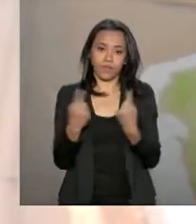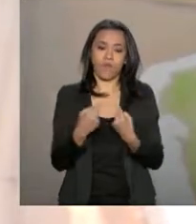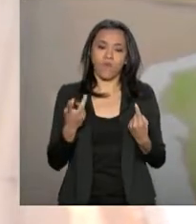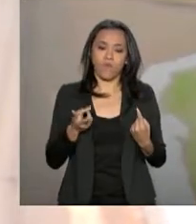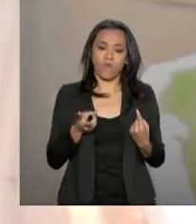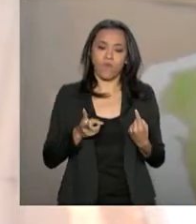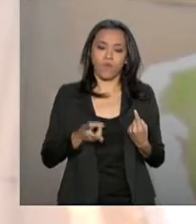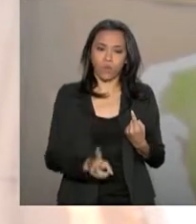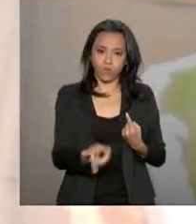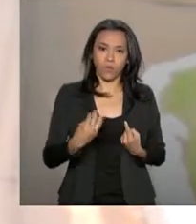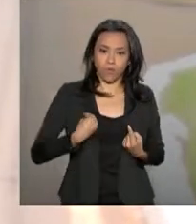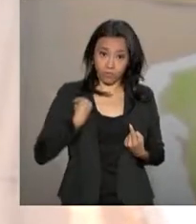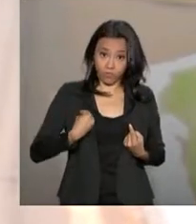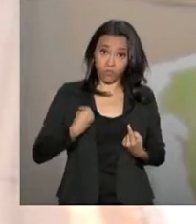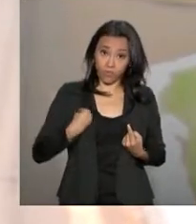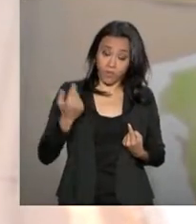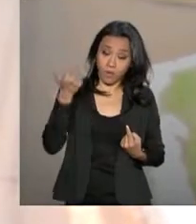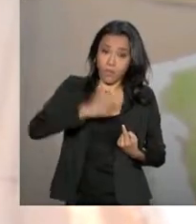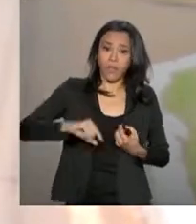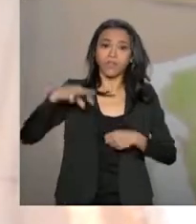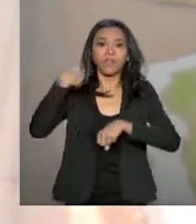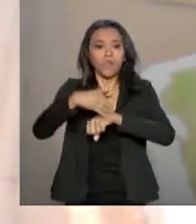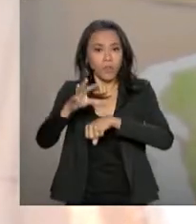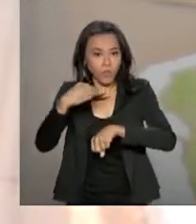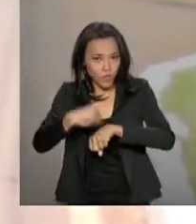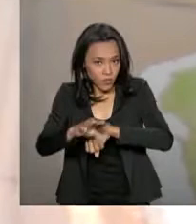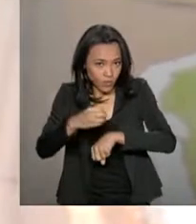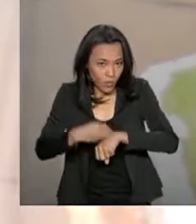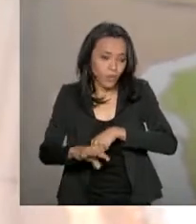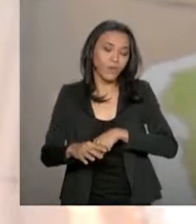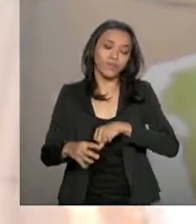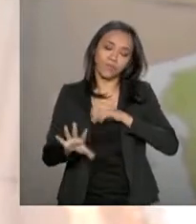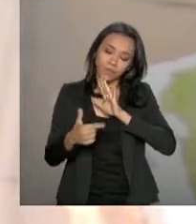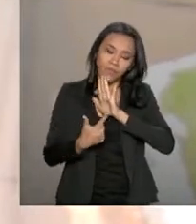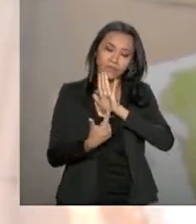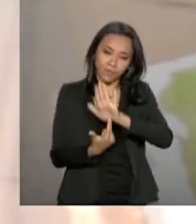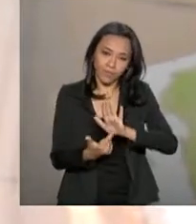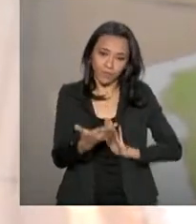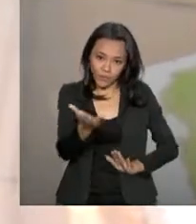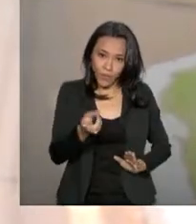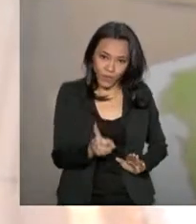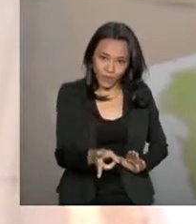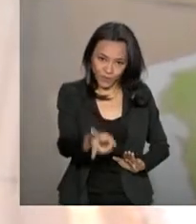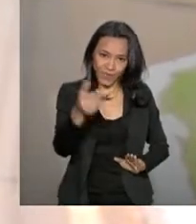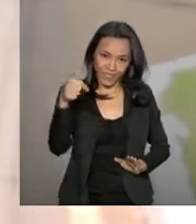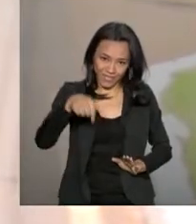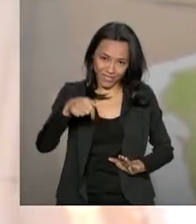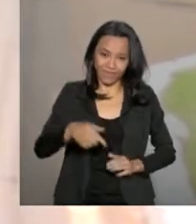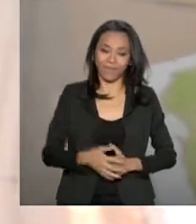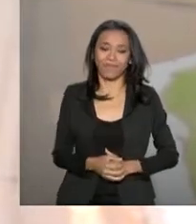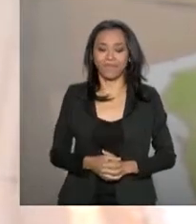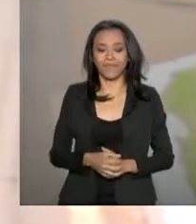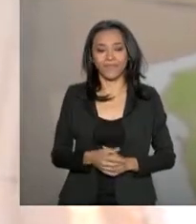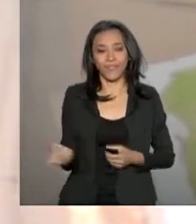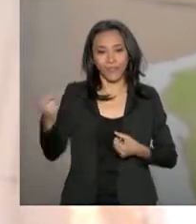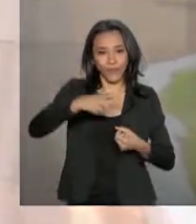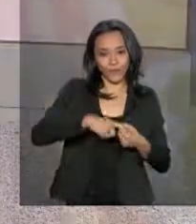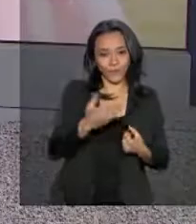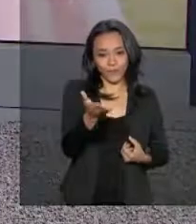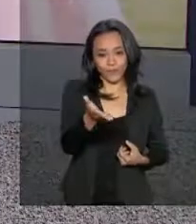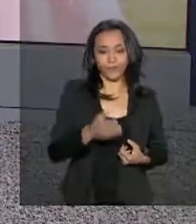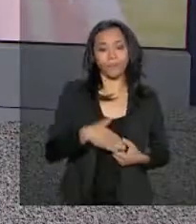e mais informações a gente traz ao longo da nossa programação. Continue com a gente. Renata, volto com você.